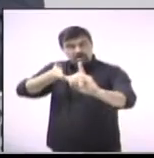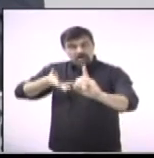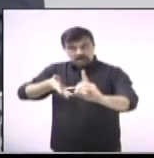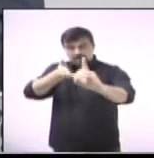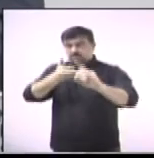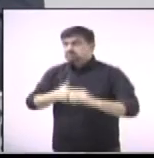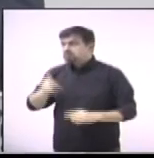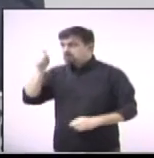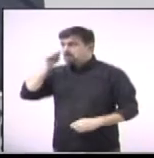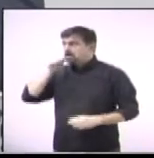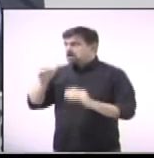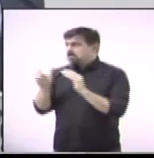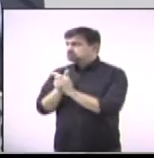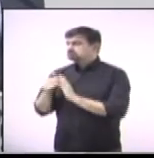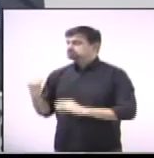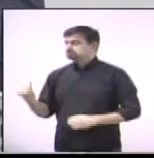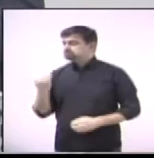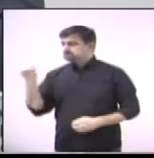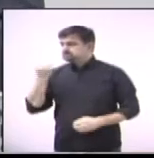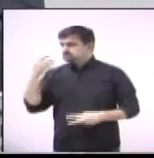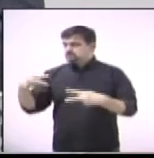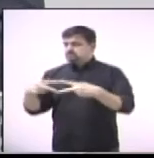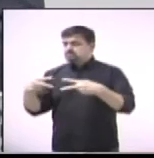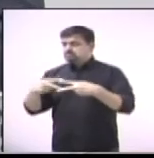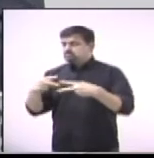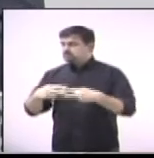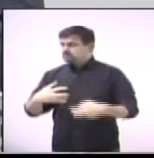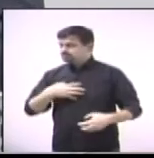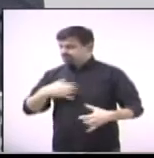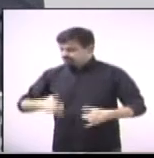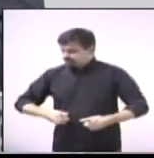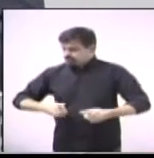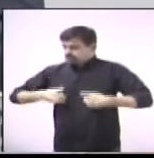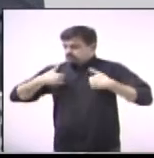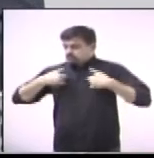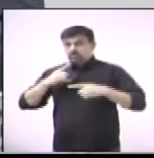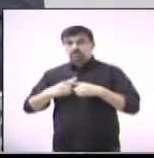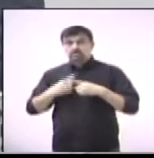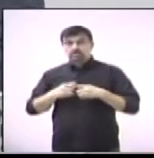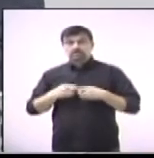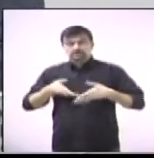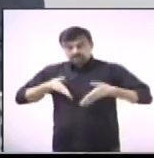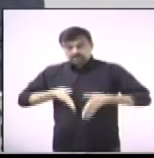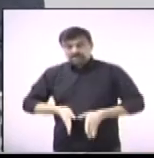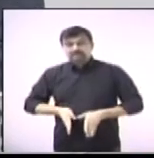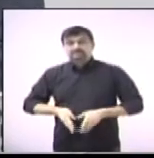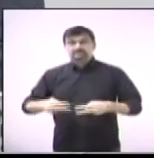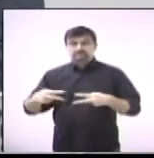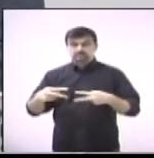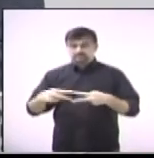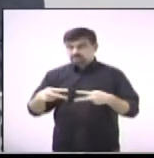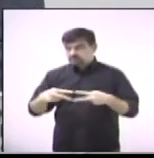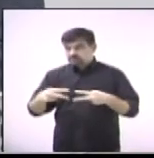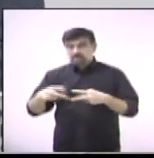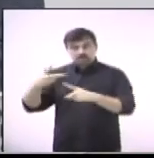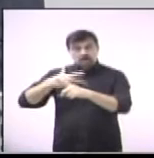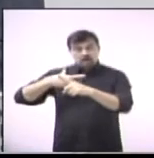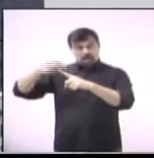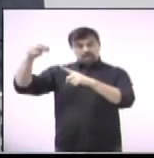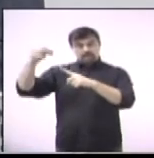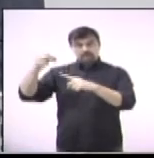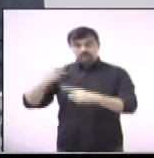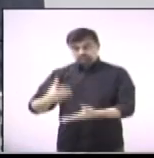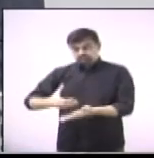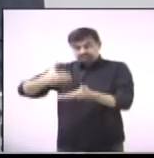para incentivar. Pauline, orgulhoso de você por ter nascido mais um campeão paulinense e ainda